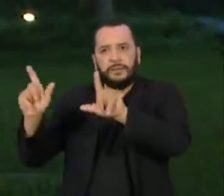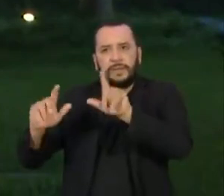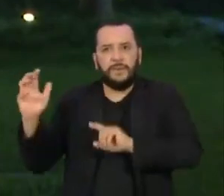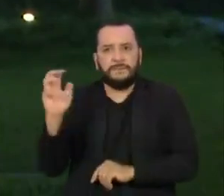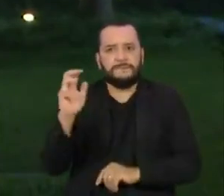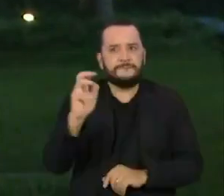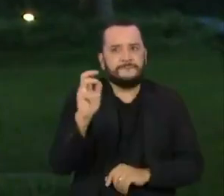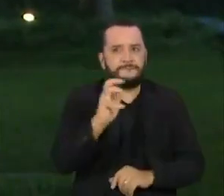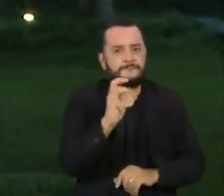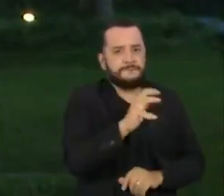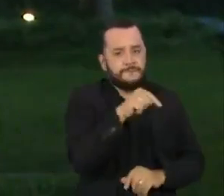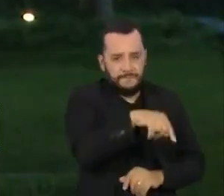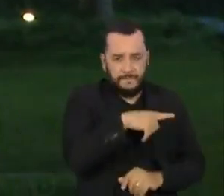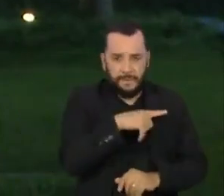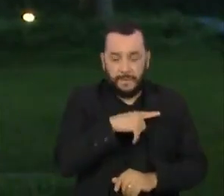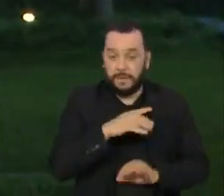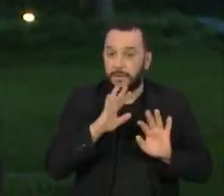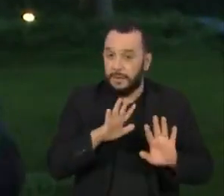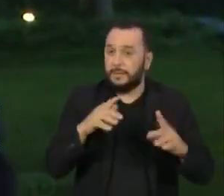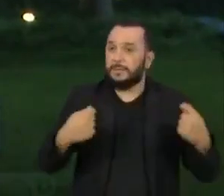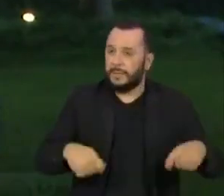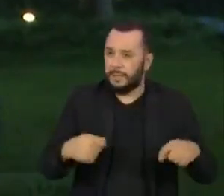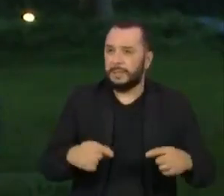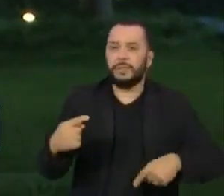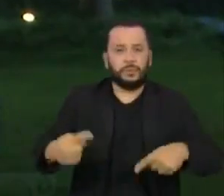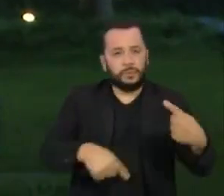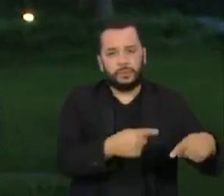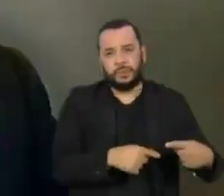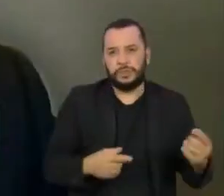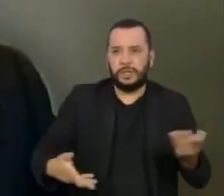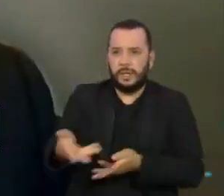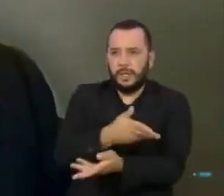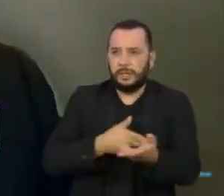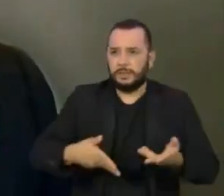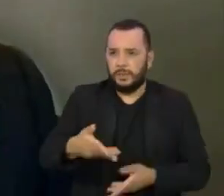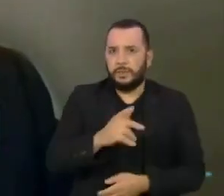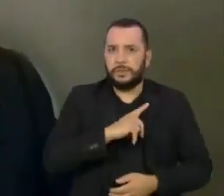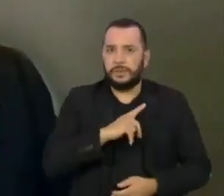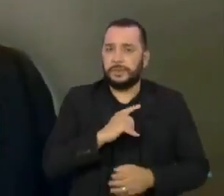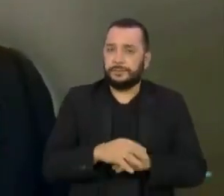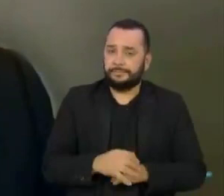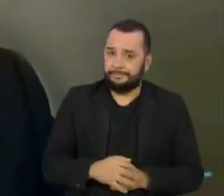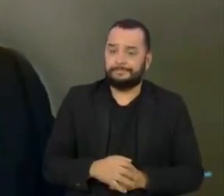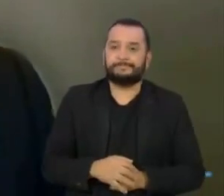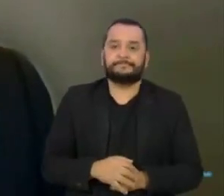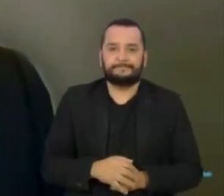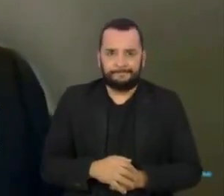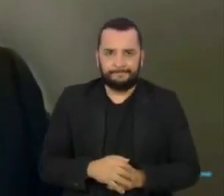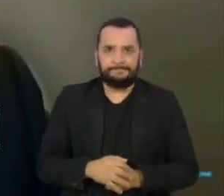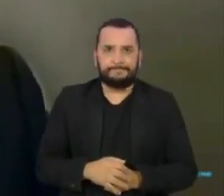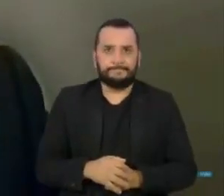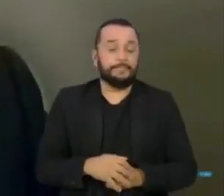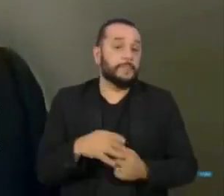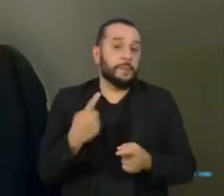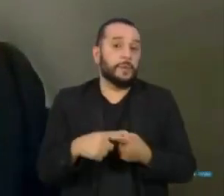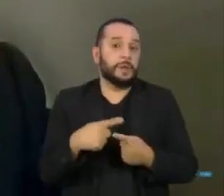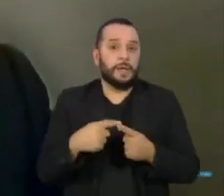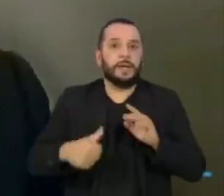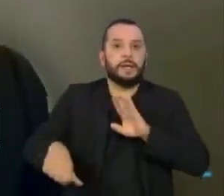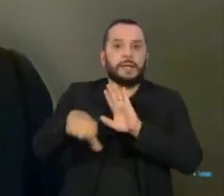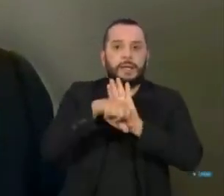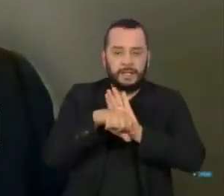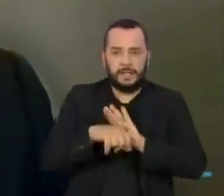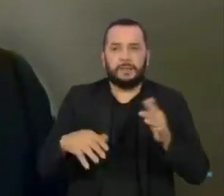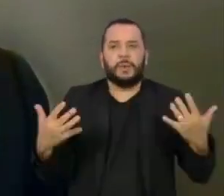a necessidade e a importância de discutir essa relação. E o que torna muitas vezes um crime desse mais